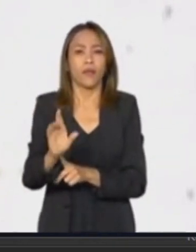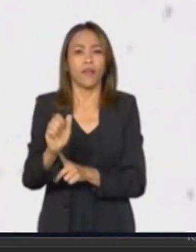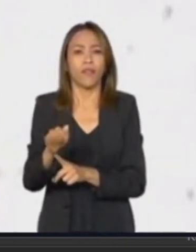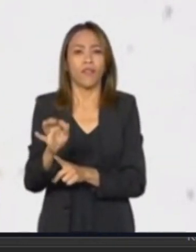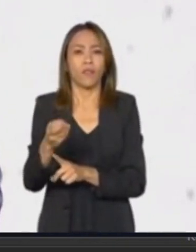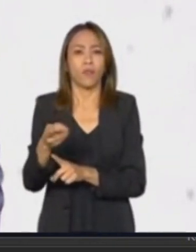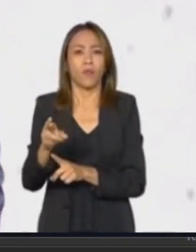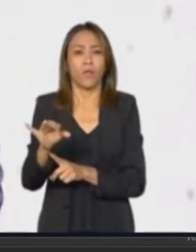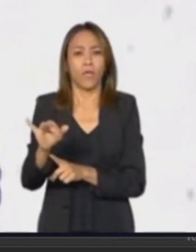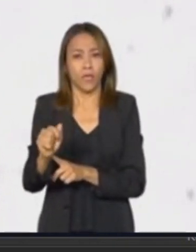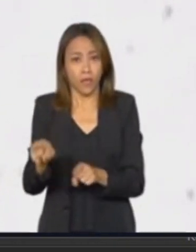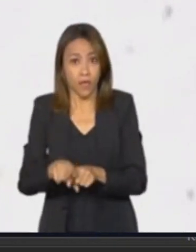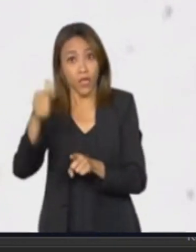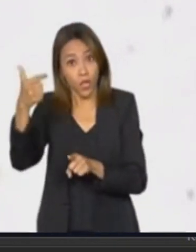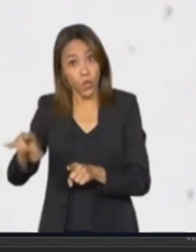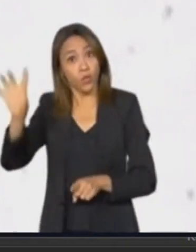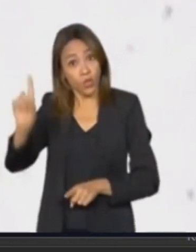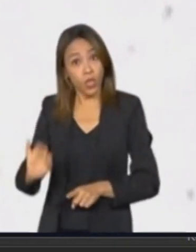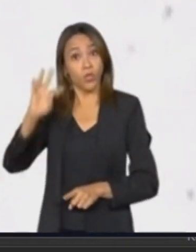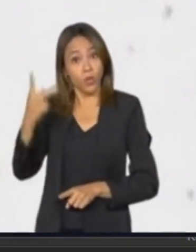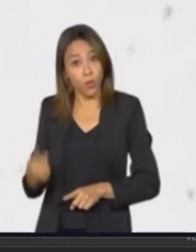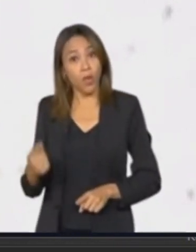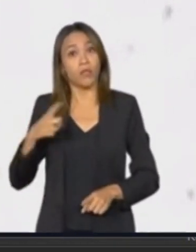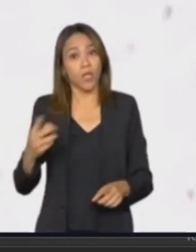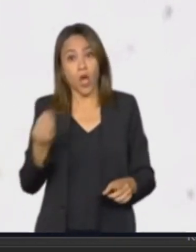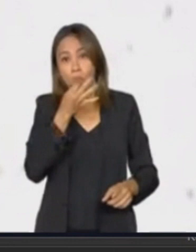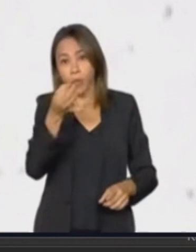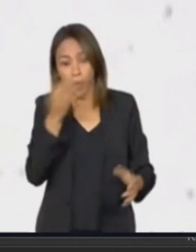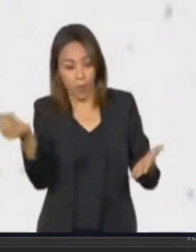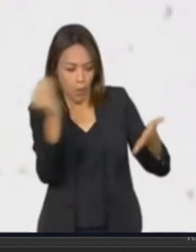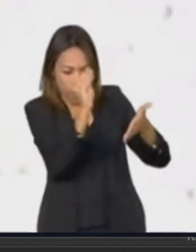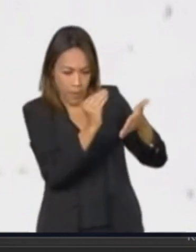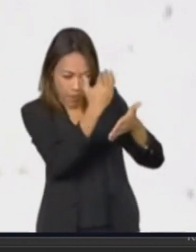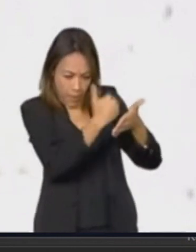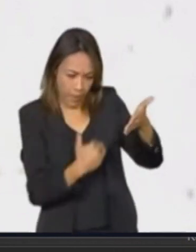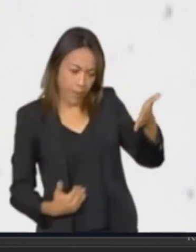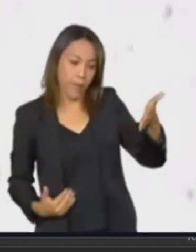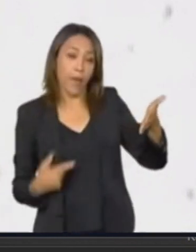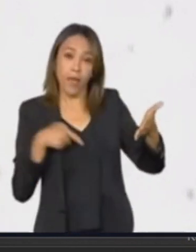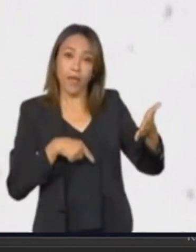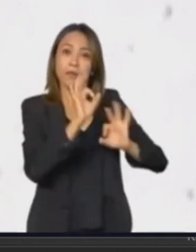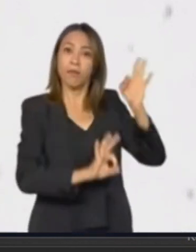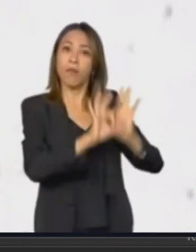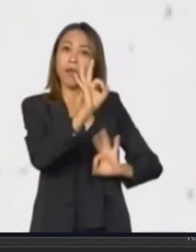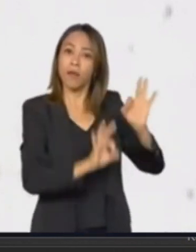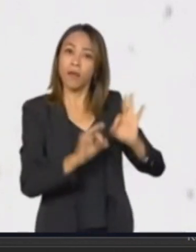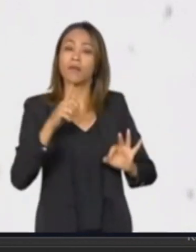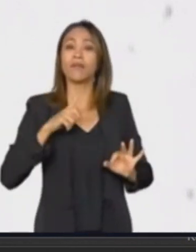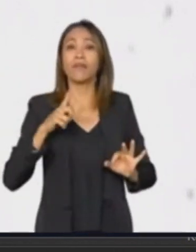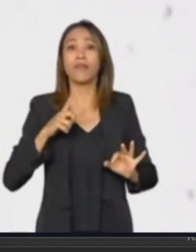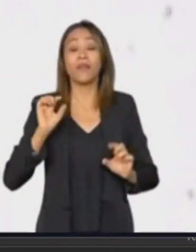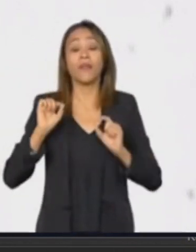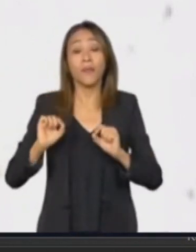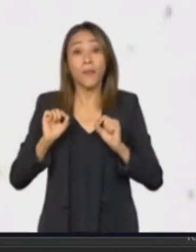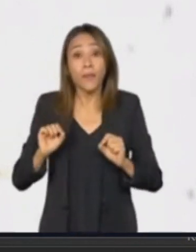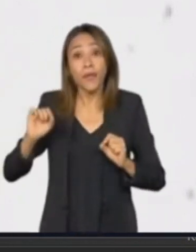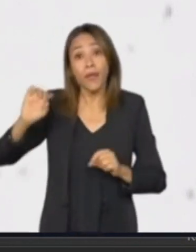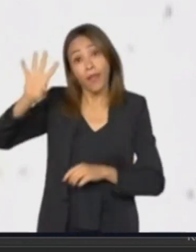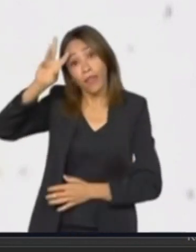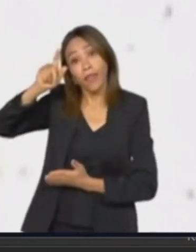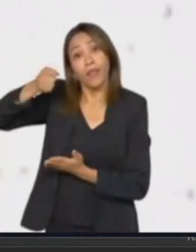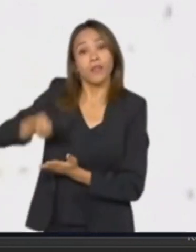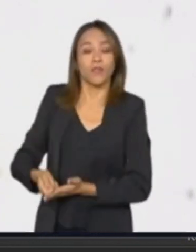Humanos, hoje representado pela companheira Marina Derman. O plano também é fruto de convergência das decisões do Poder